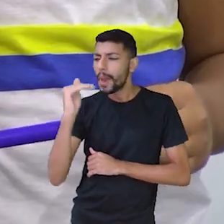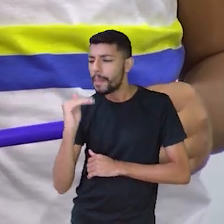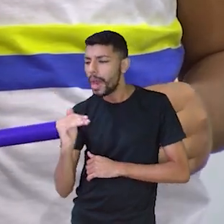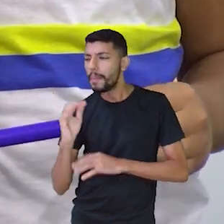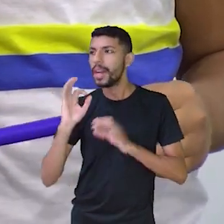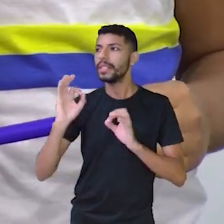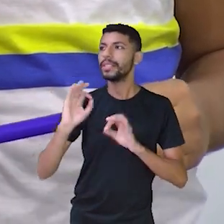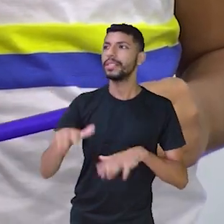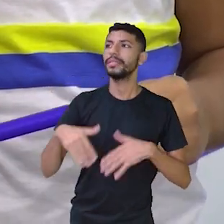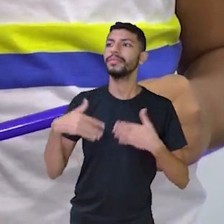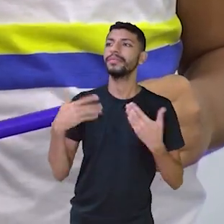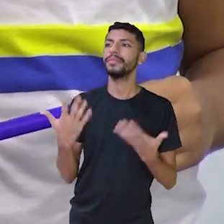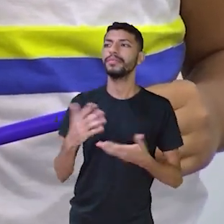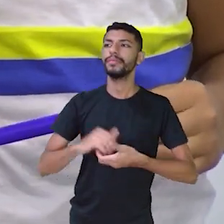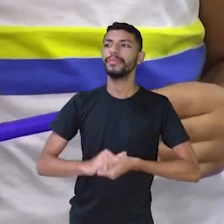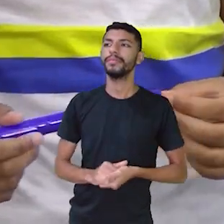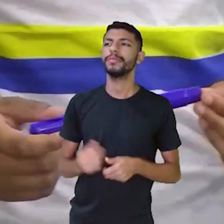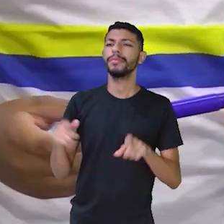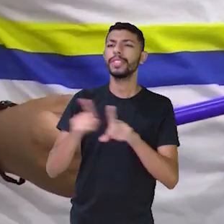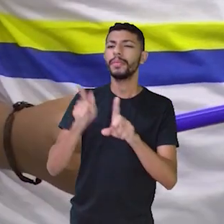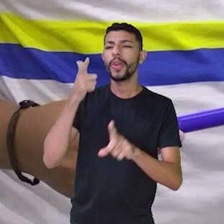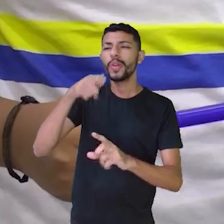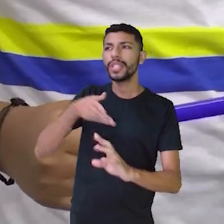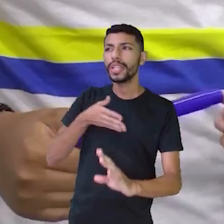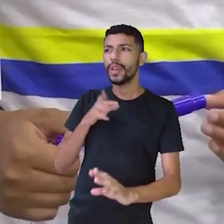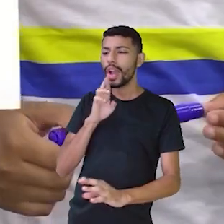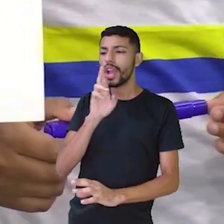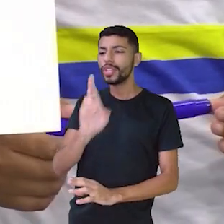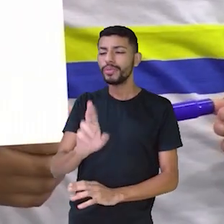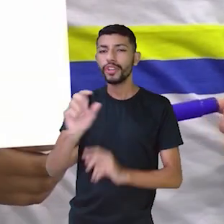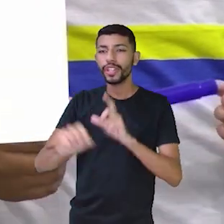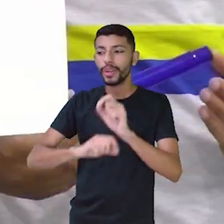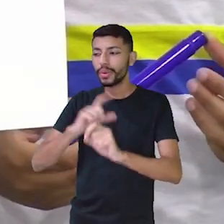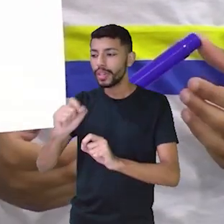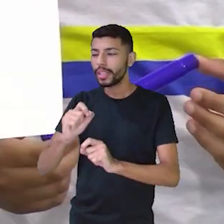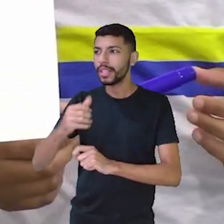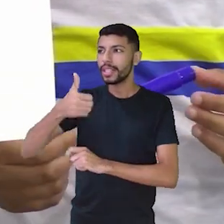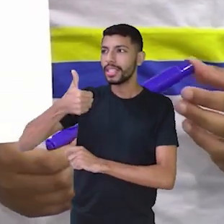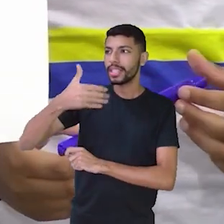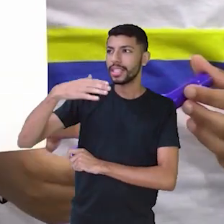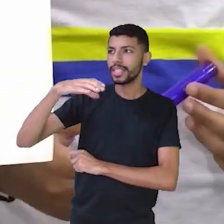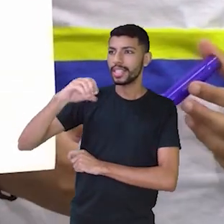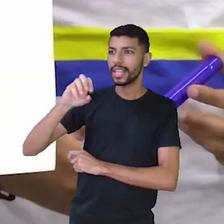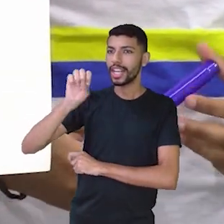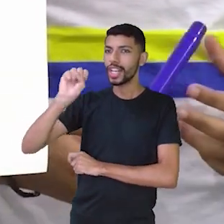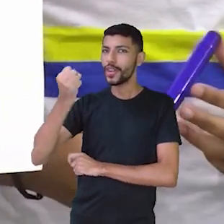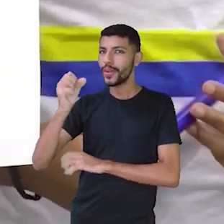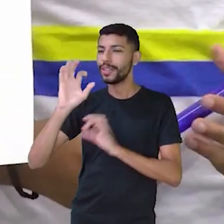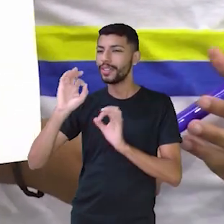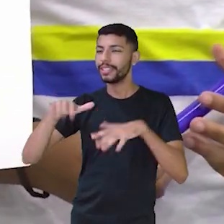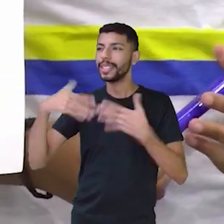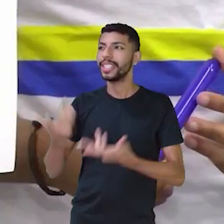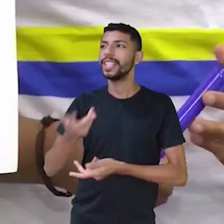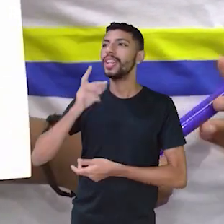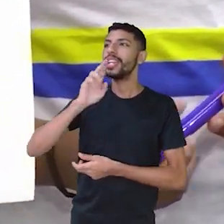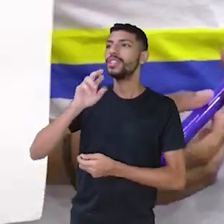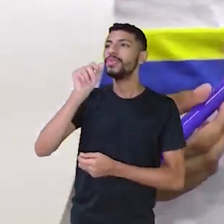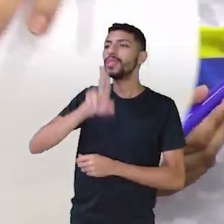de dezena, e ele chegou ao resultado 108. Então, ele resolveu através do